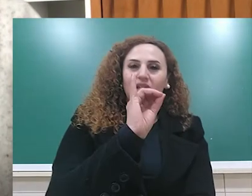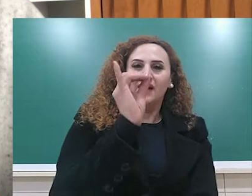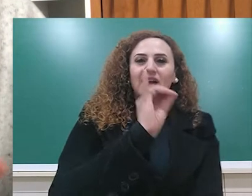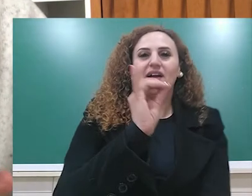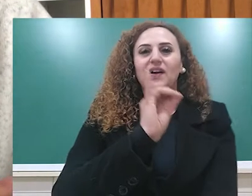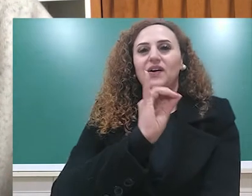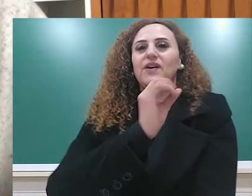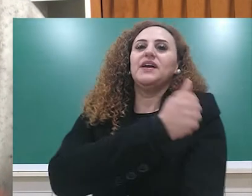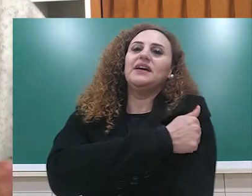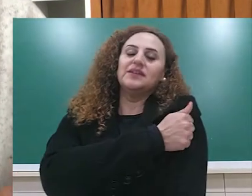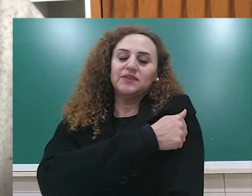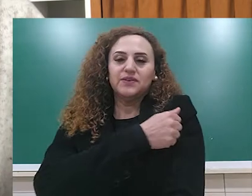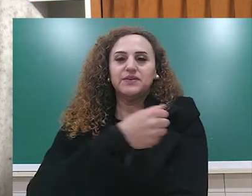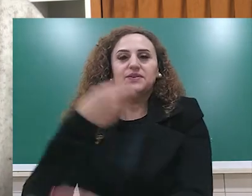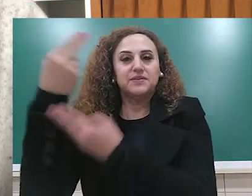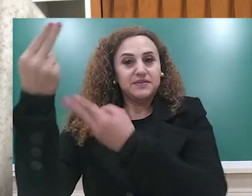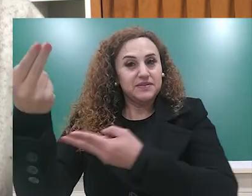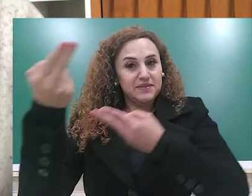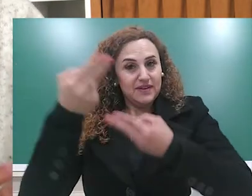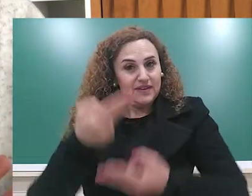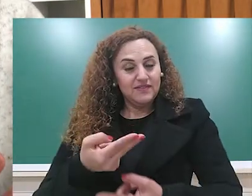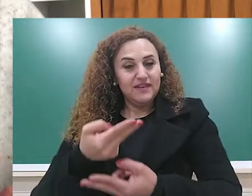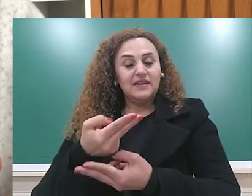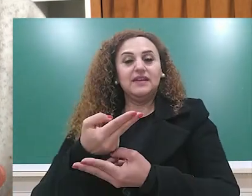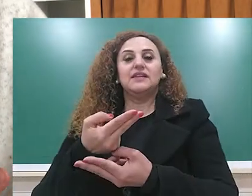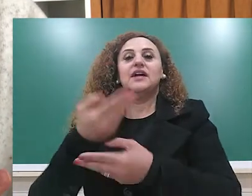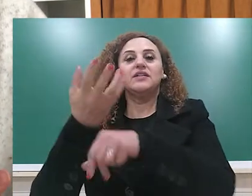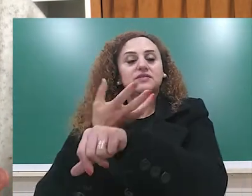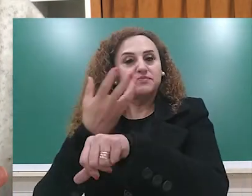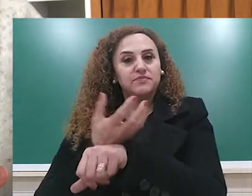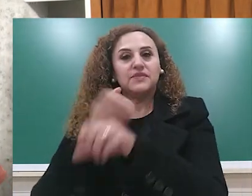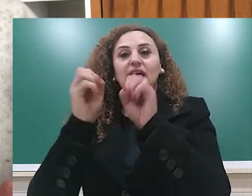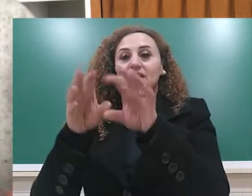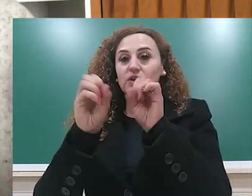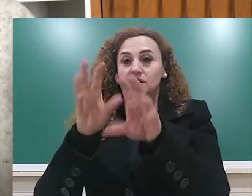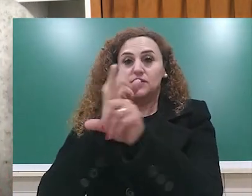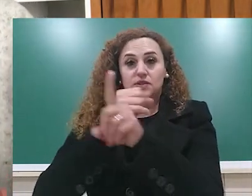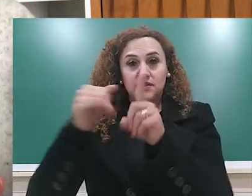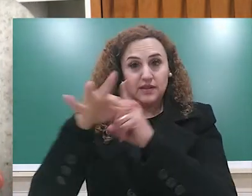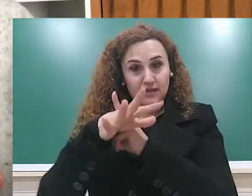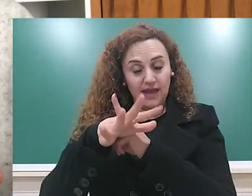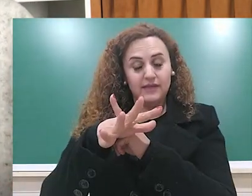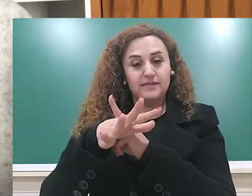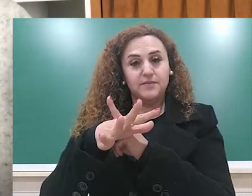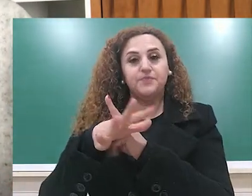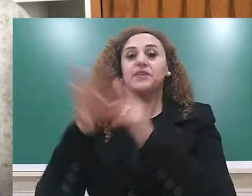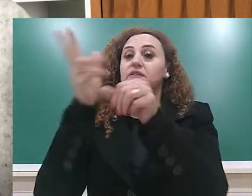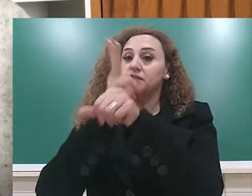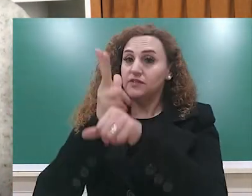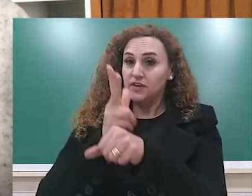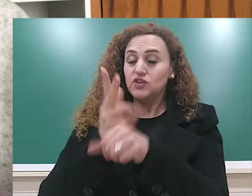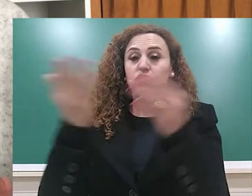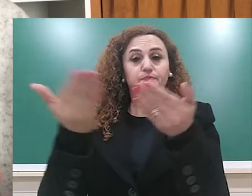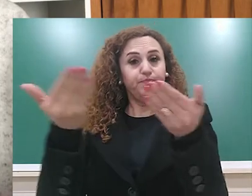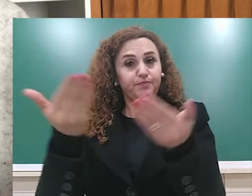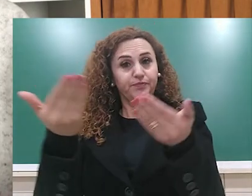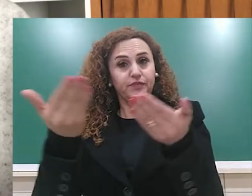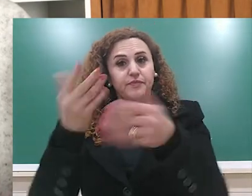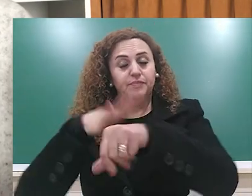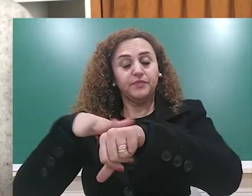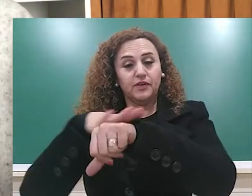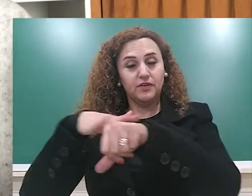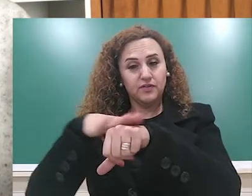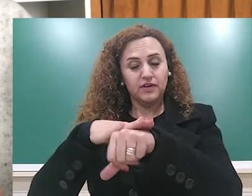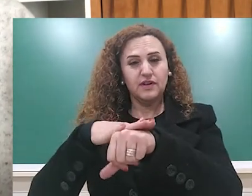Olá, sejam bem-vindos a mais um vídeo da nossa disciplina de Educação e Sociedade e hoje nós vamos falar um pouquinho a respeito dos